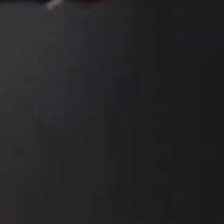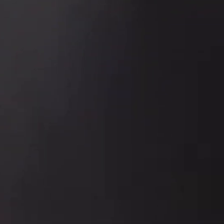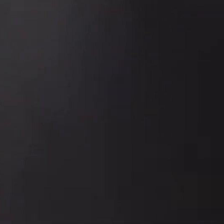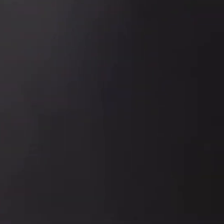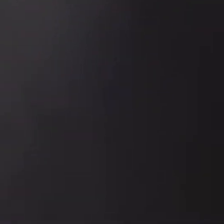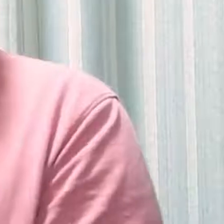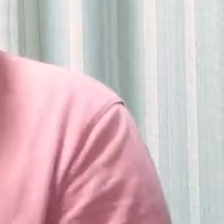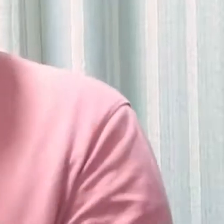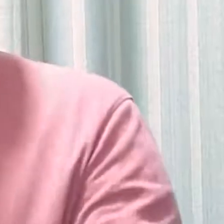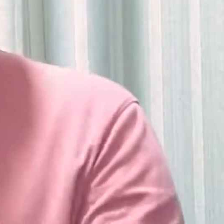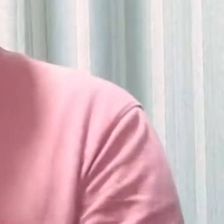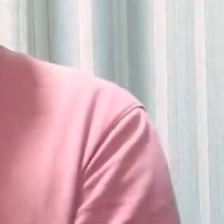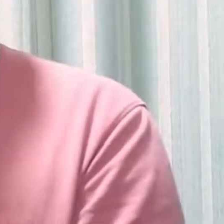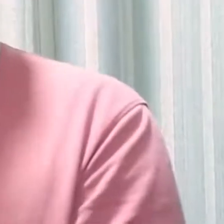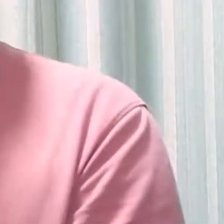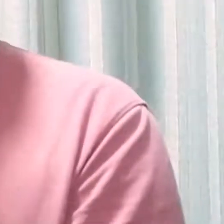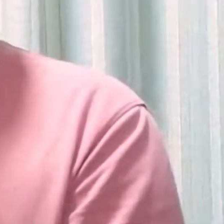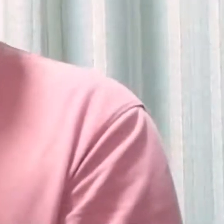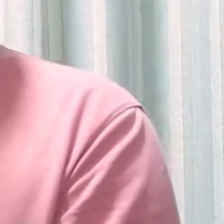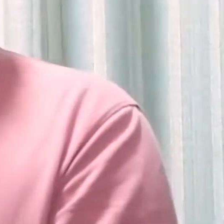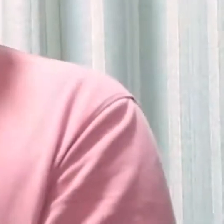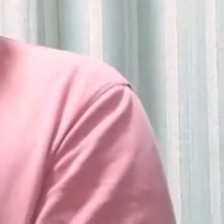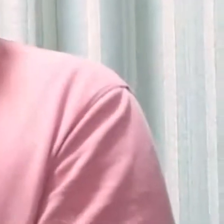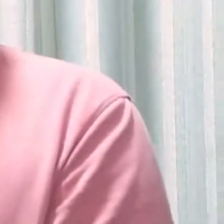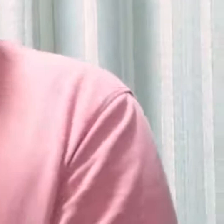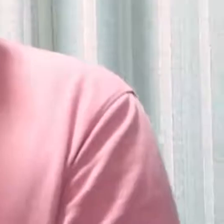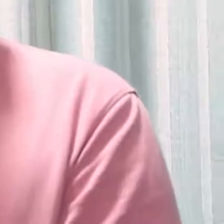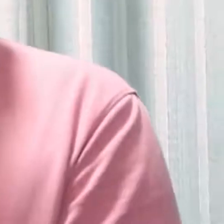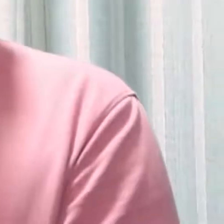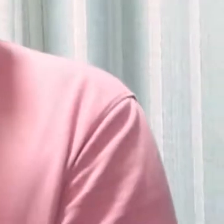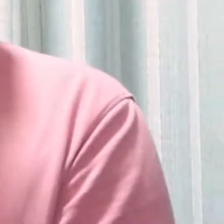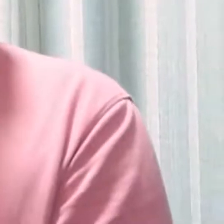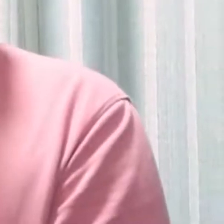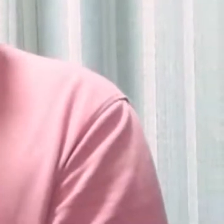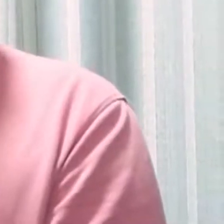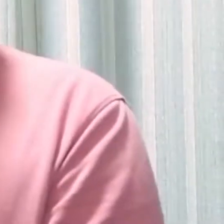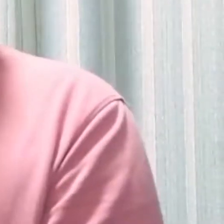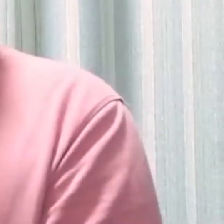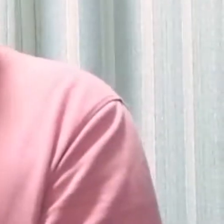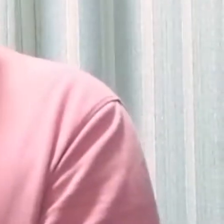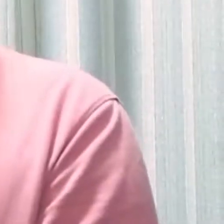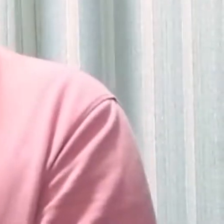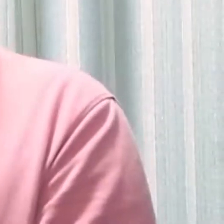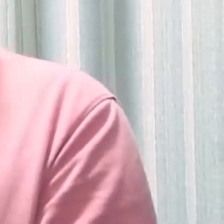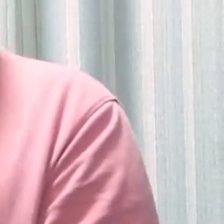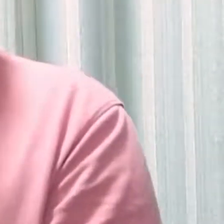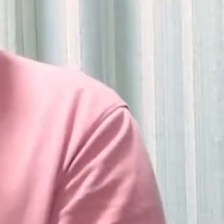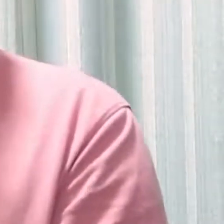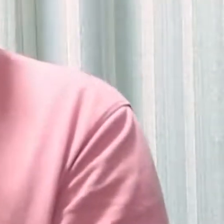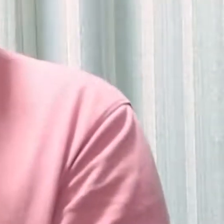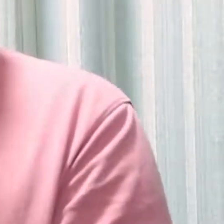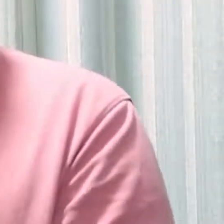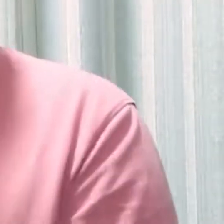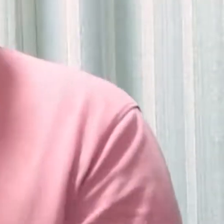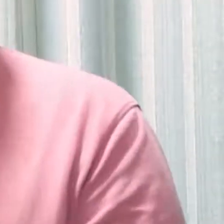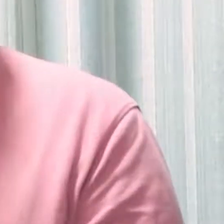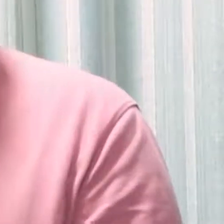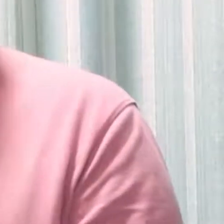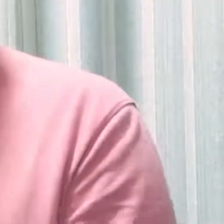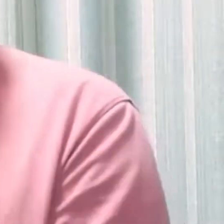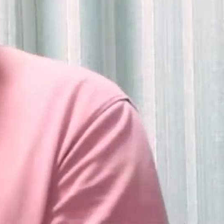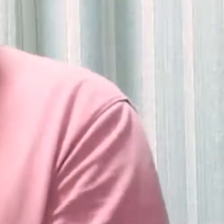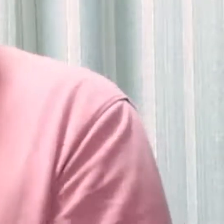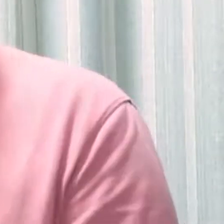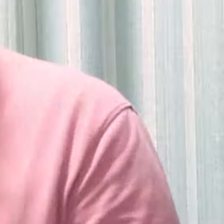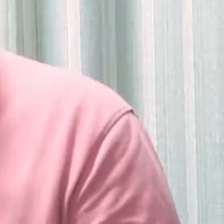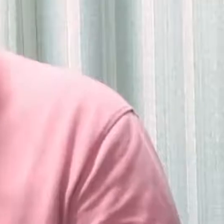A aula acabou, eu fui para a sala dos professores e passei mal. Aí, até um segurança chegou lá, falou, Alexandre,